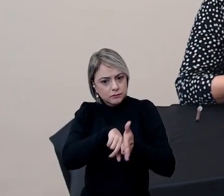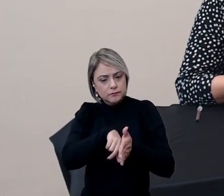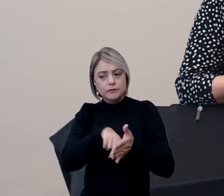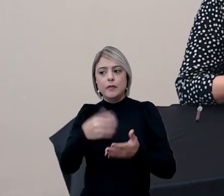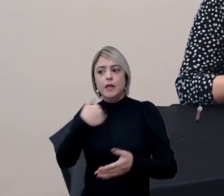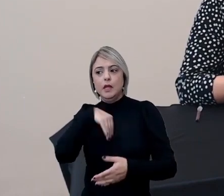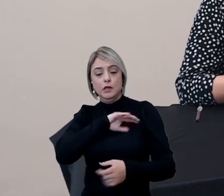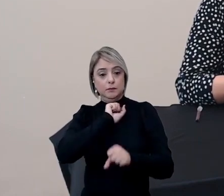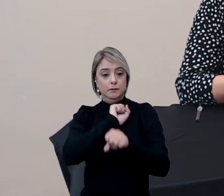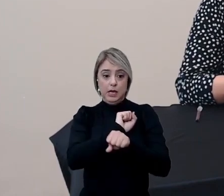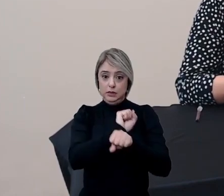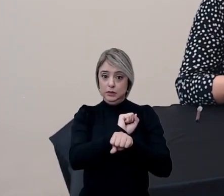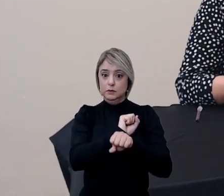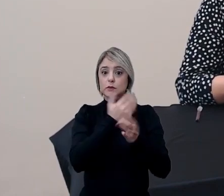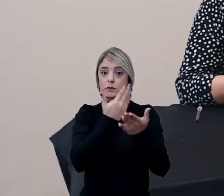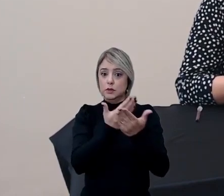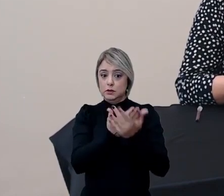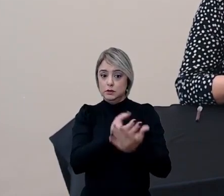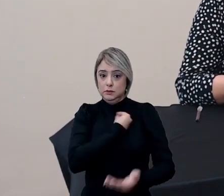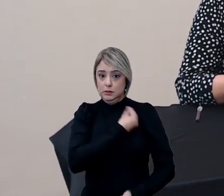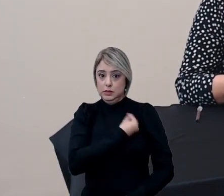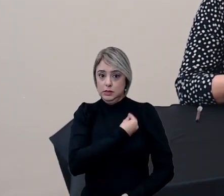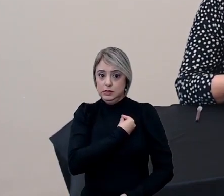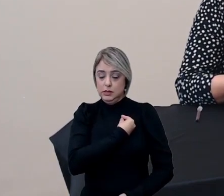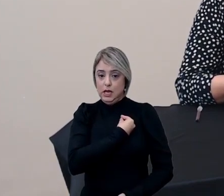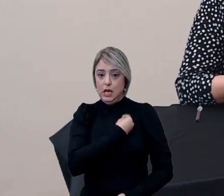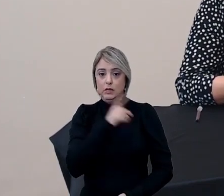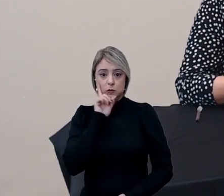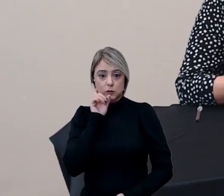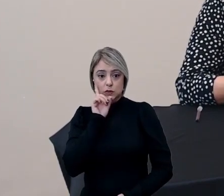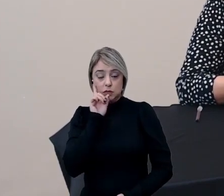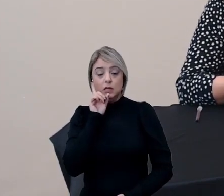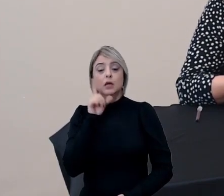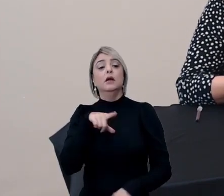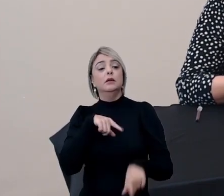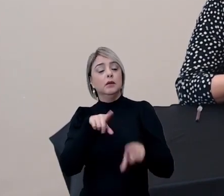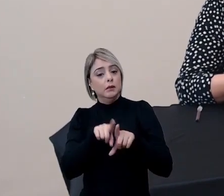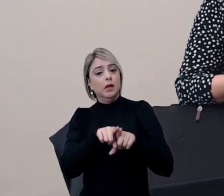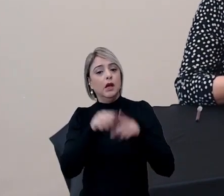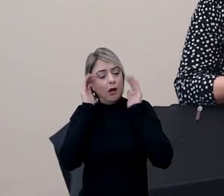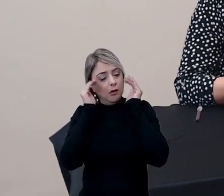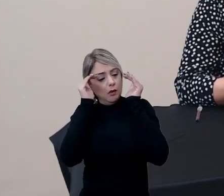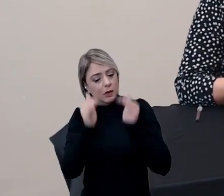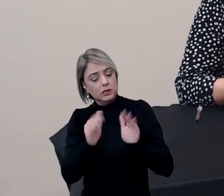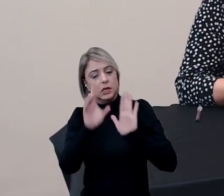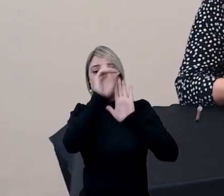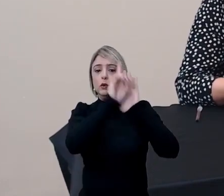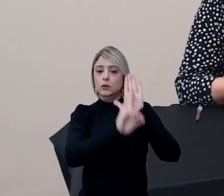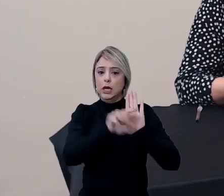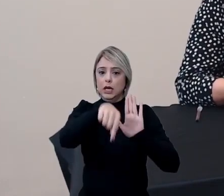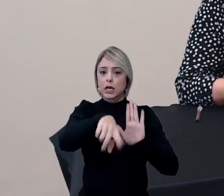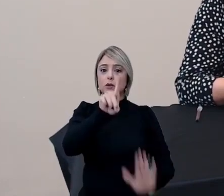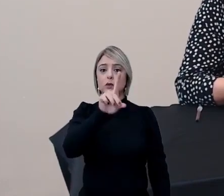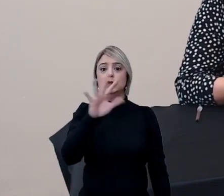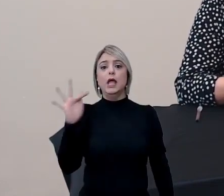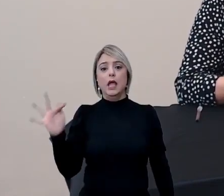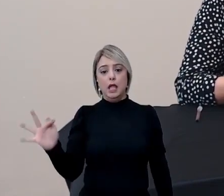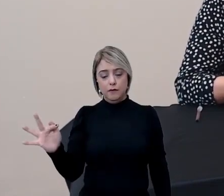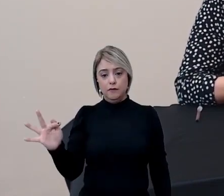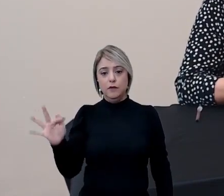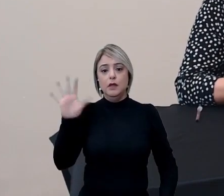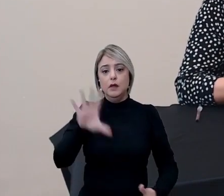paramos com as atividades presenciais, também tivemos que obedecer ao decreto do Distrito Federal